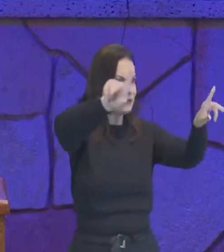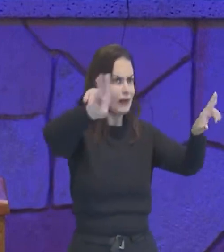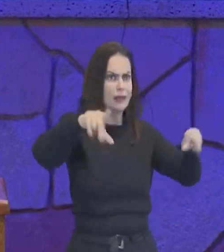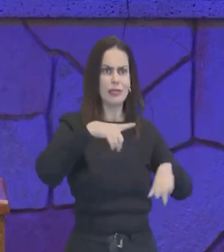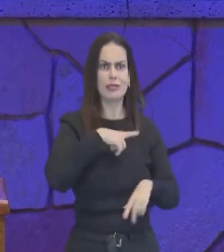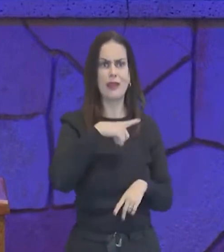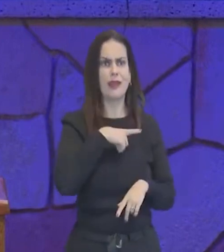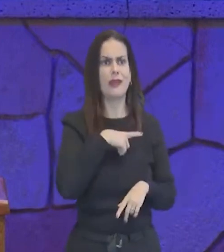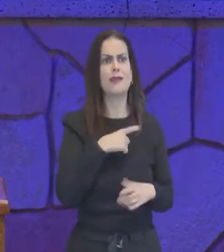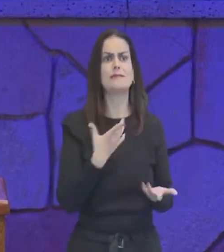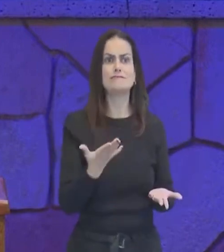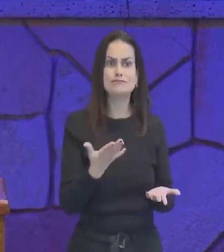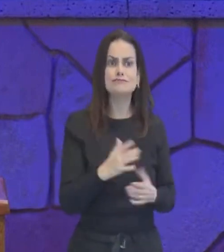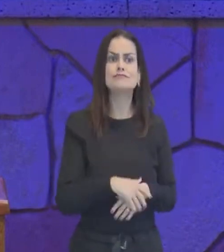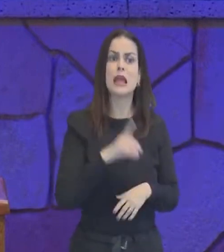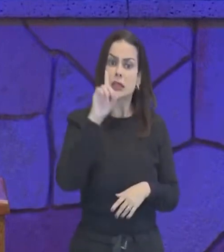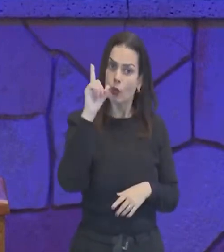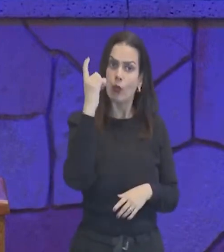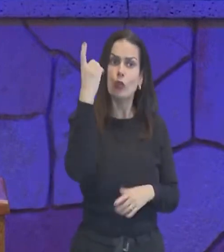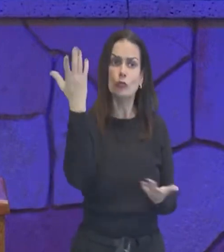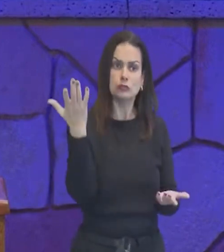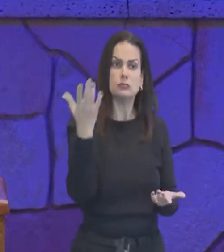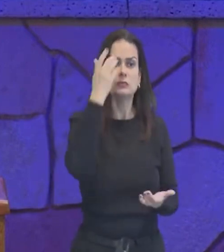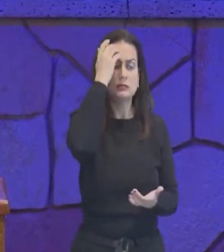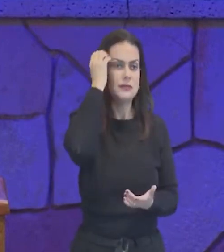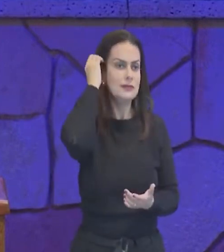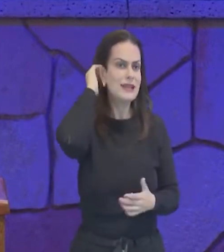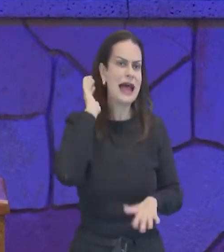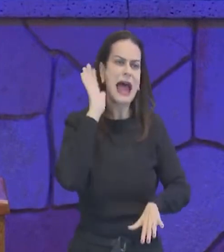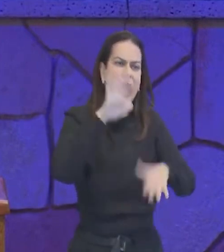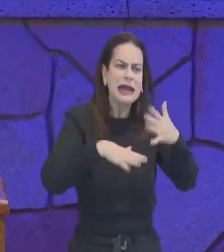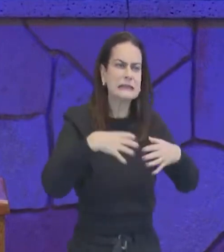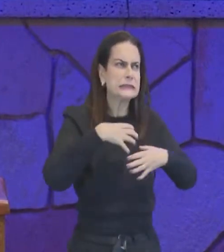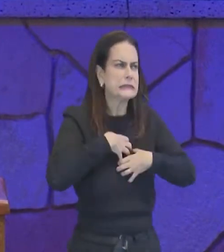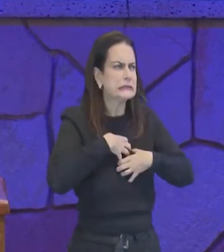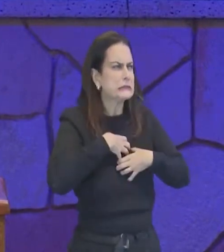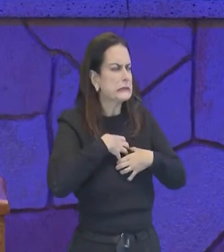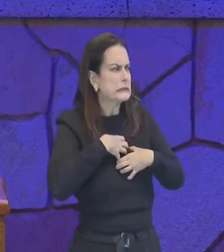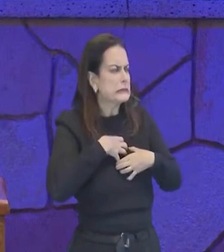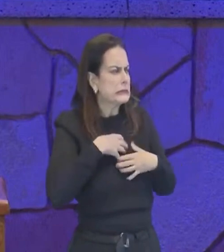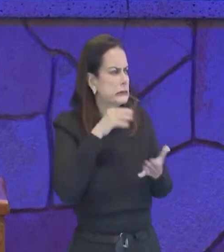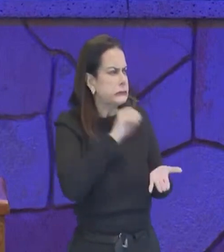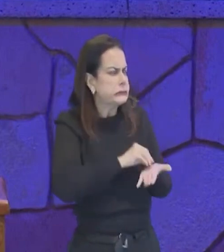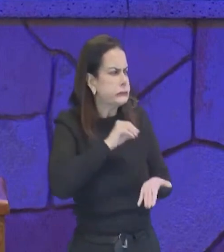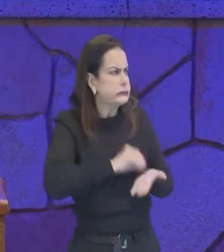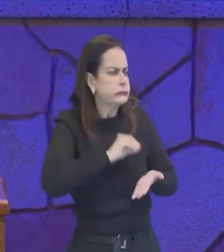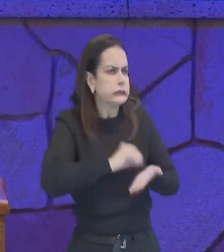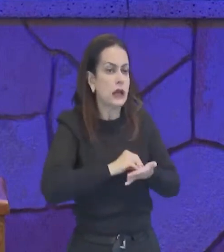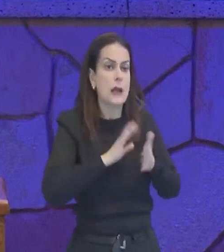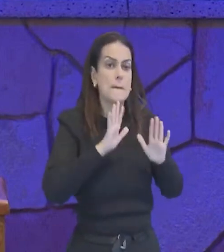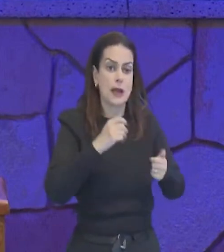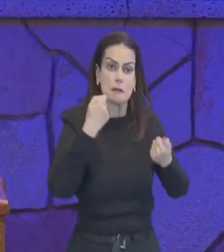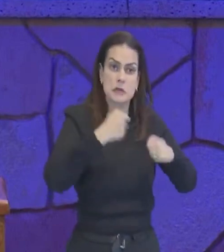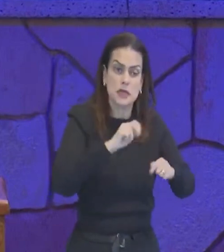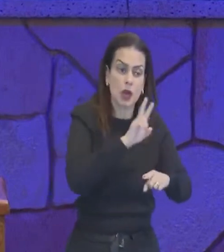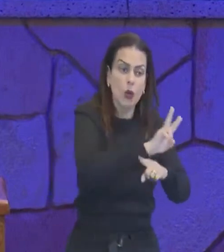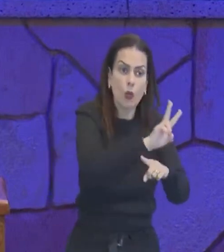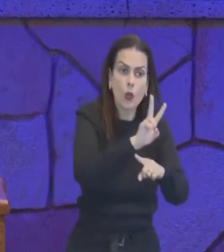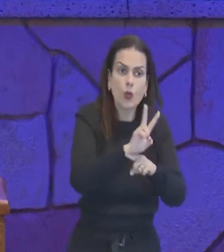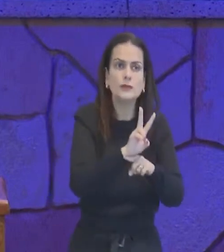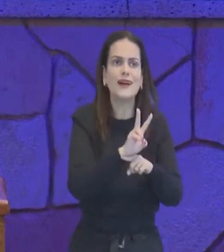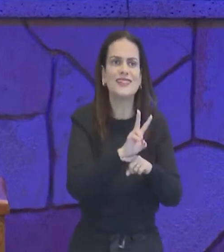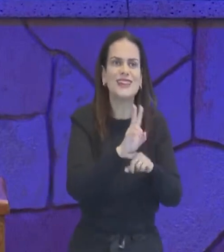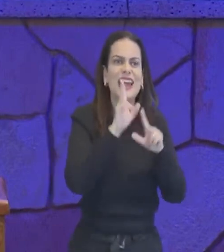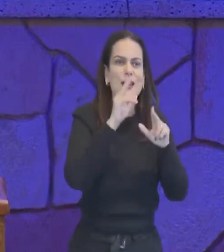como que ele pode causar determinado desconforto, através do ensino, e daí o cuidado, e daí a palavra temperada com